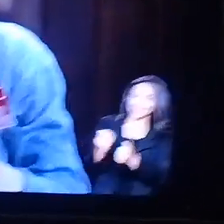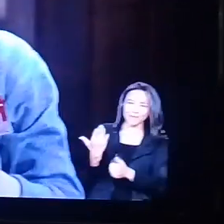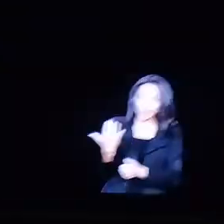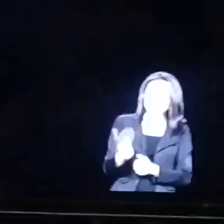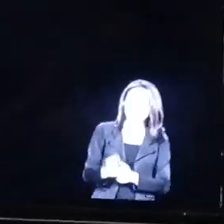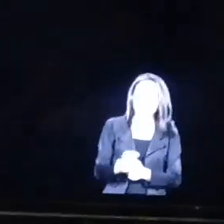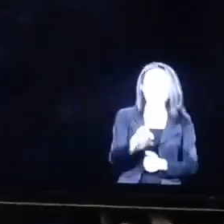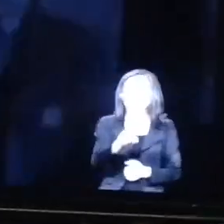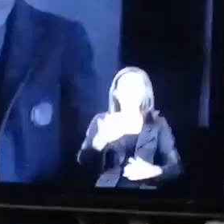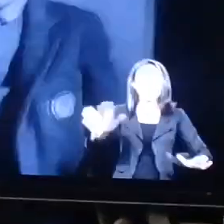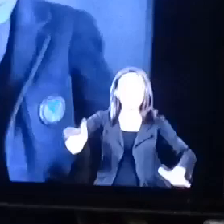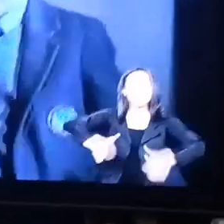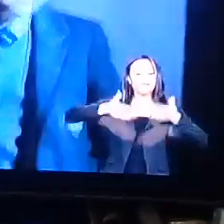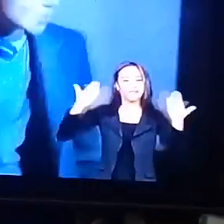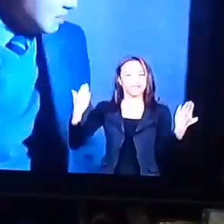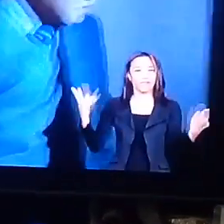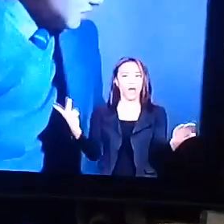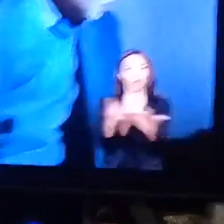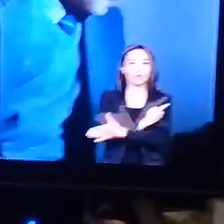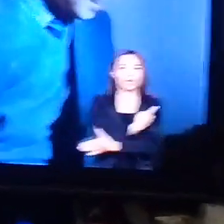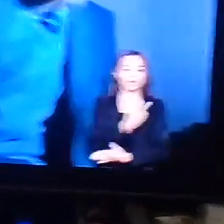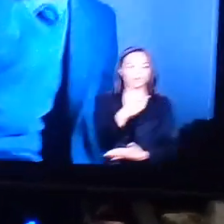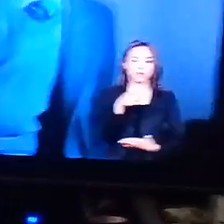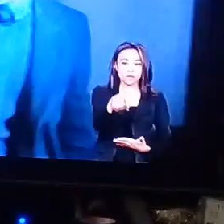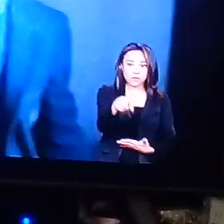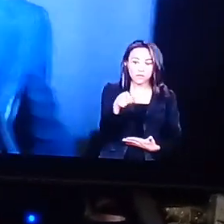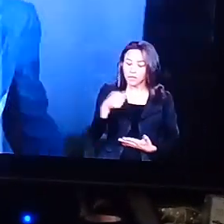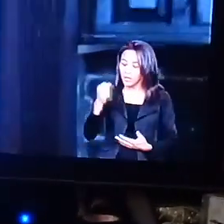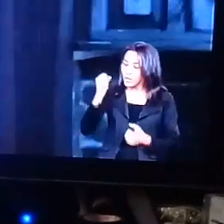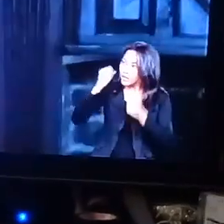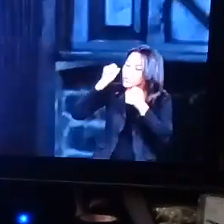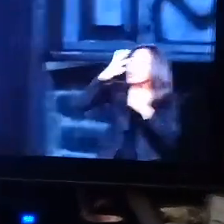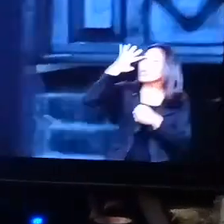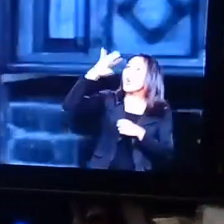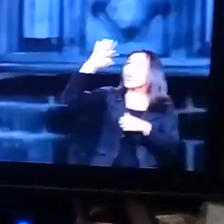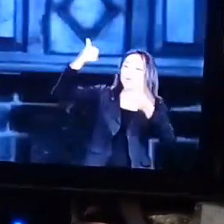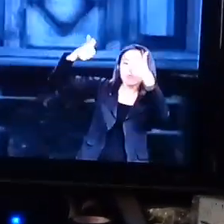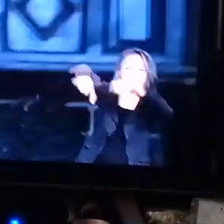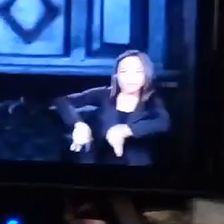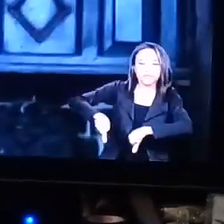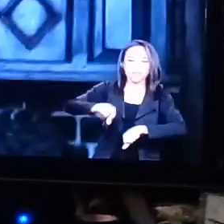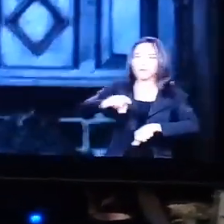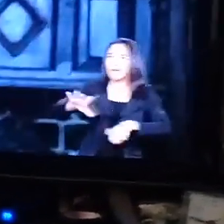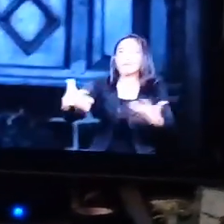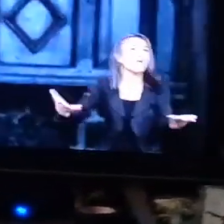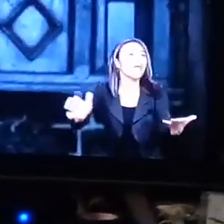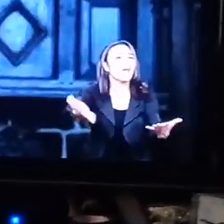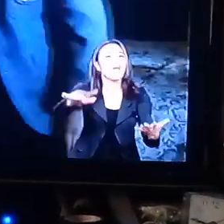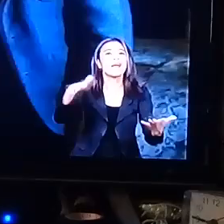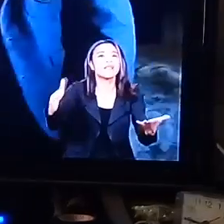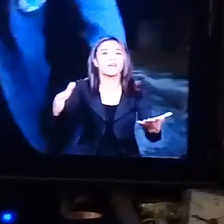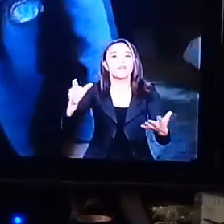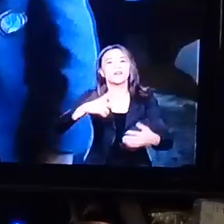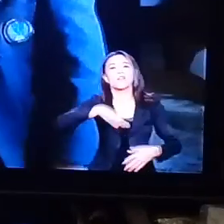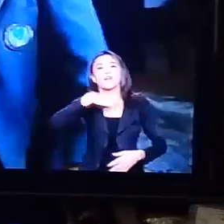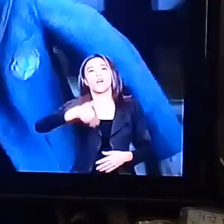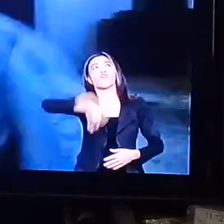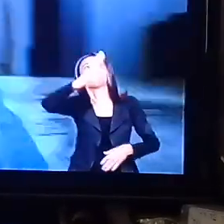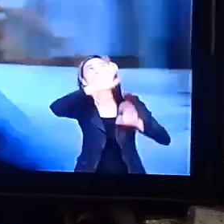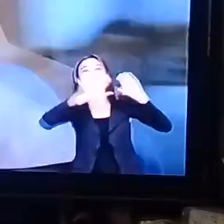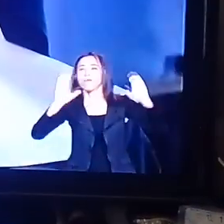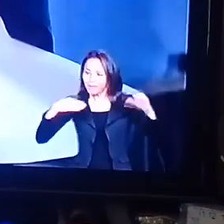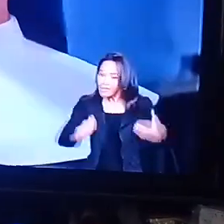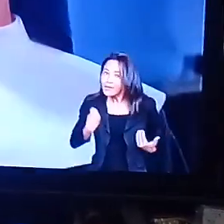coloca junto Com a alimentação Do gado Que é para ele produzir 30% Menos